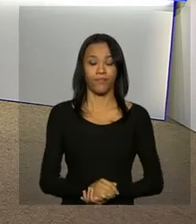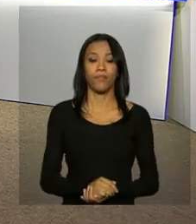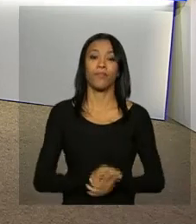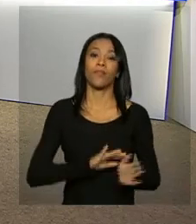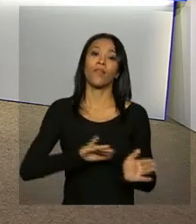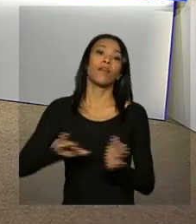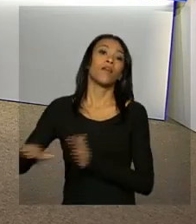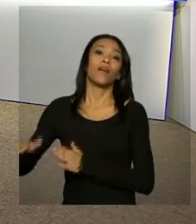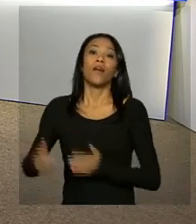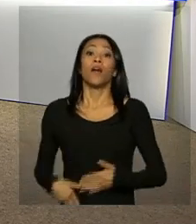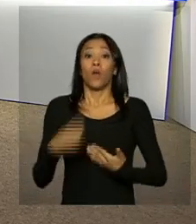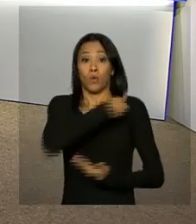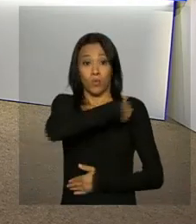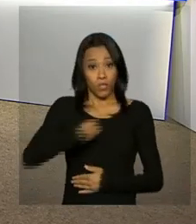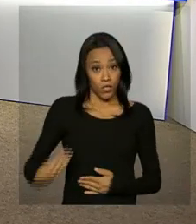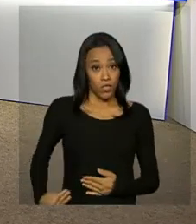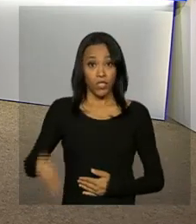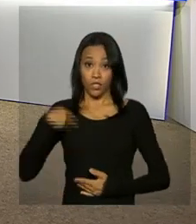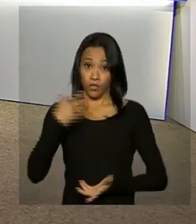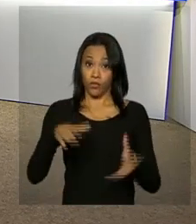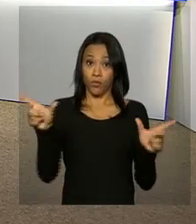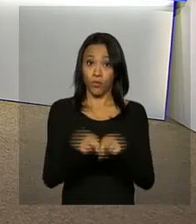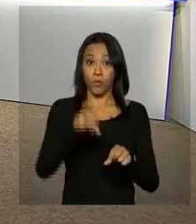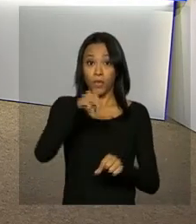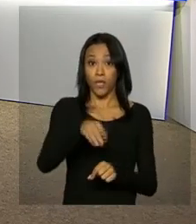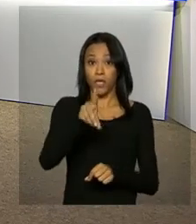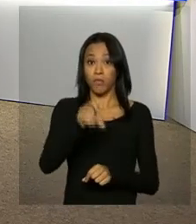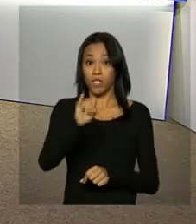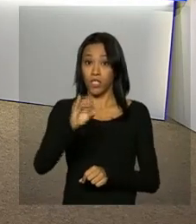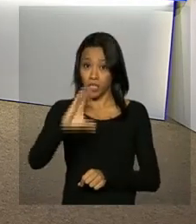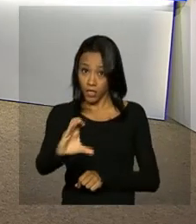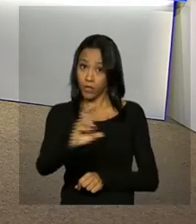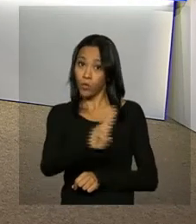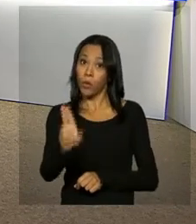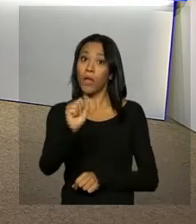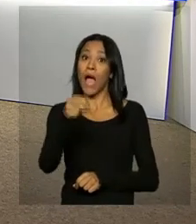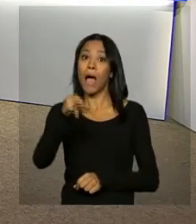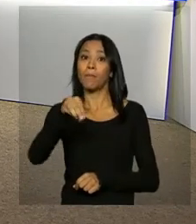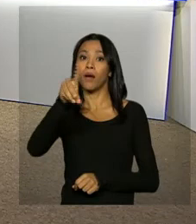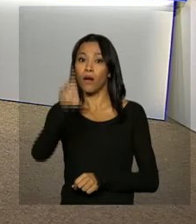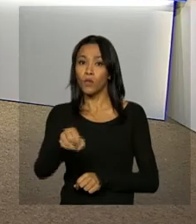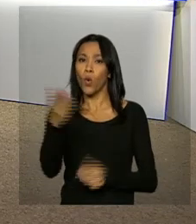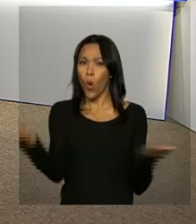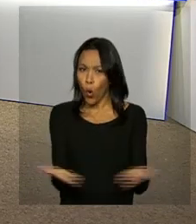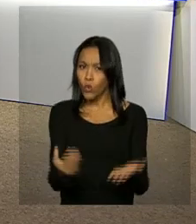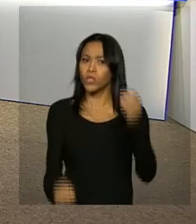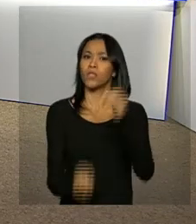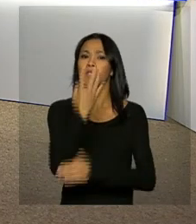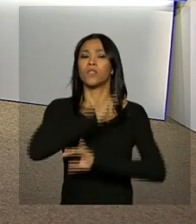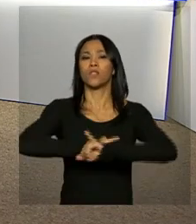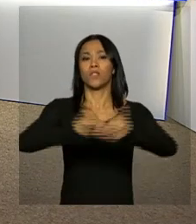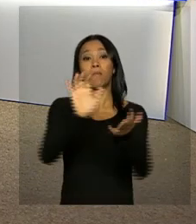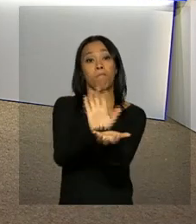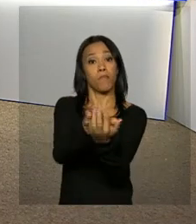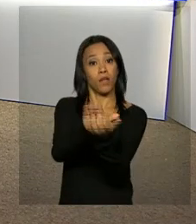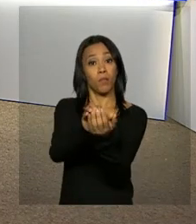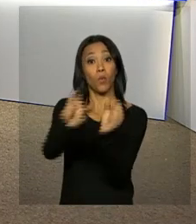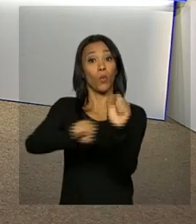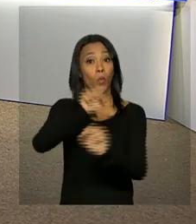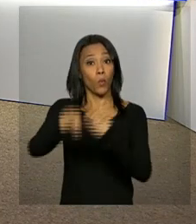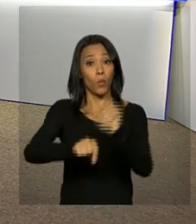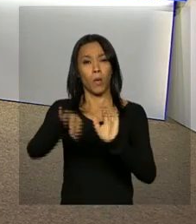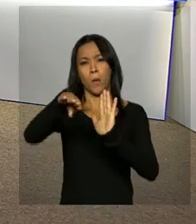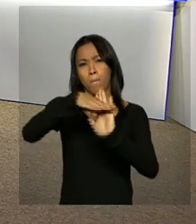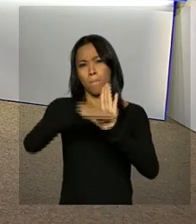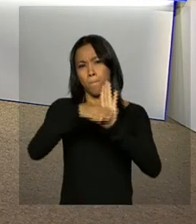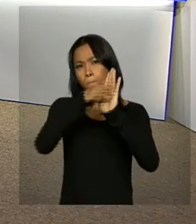ministro do Desenvolvimento, Indústria e Comércio Exterior, Armando Monteiro, lança hoje em Pernambuco as ações do Plano Nacional da Cultura